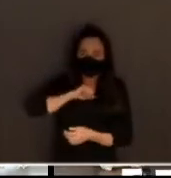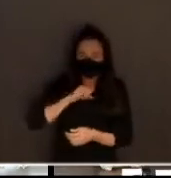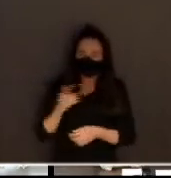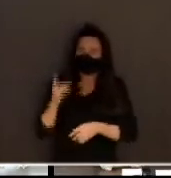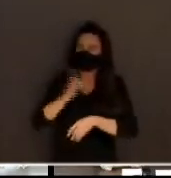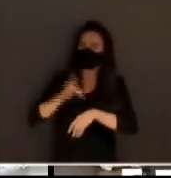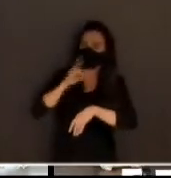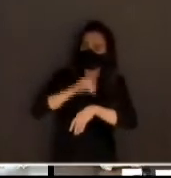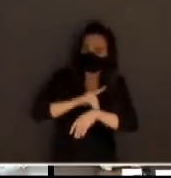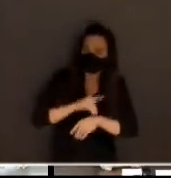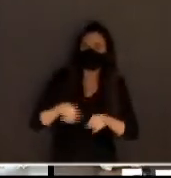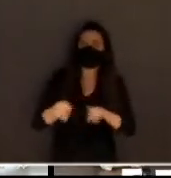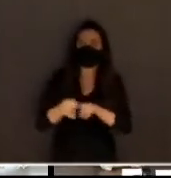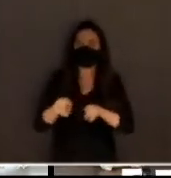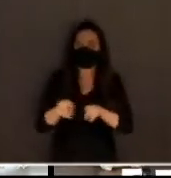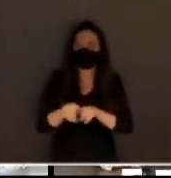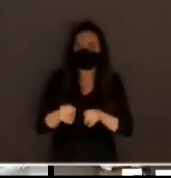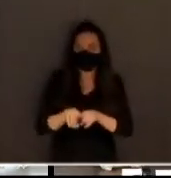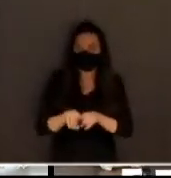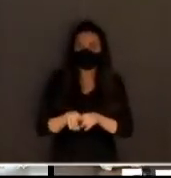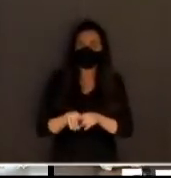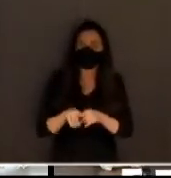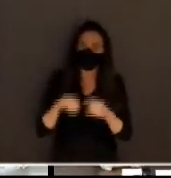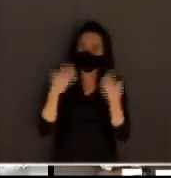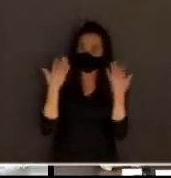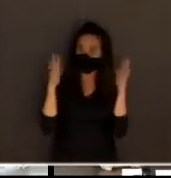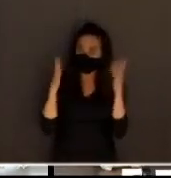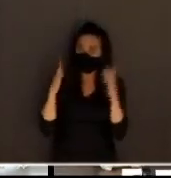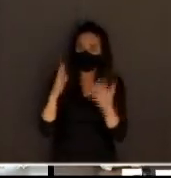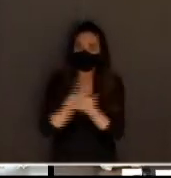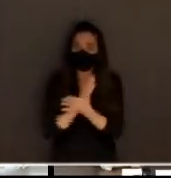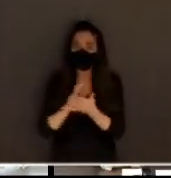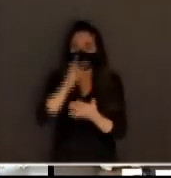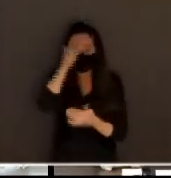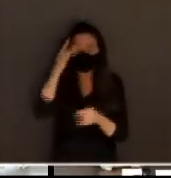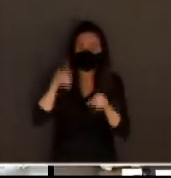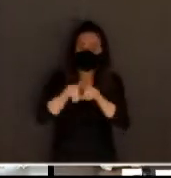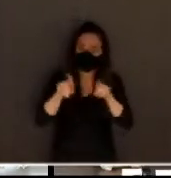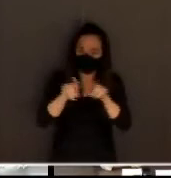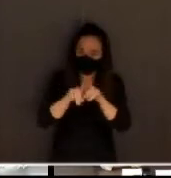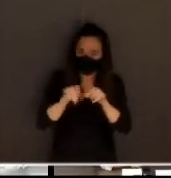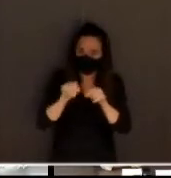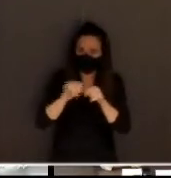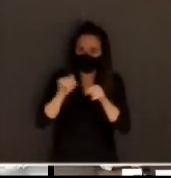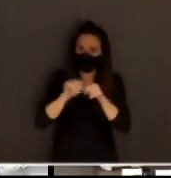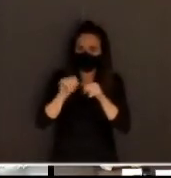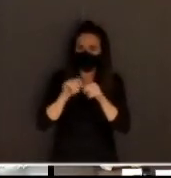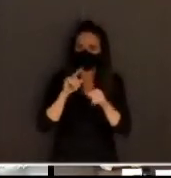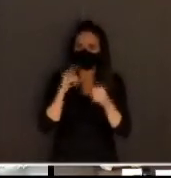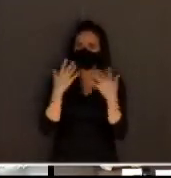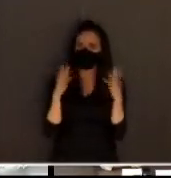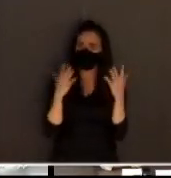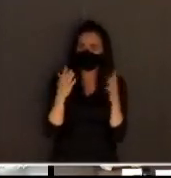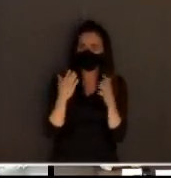Espero que esteja bem. Aliás, parabéns, cara. Foi seu aniversário semana passada. Fica com Deus aí. muitos e muitos anos de vida. E de MP também, viu?